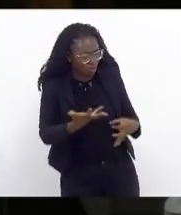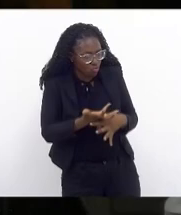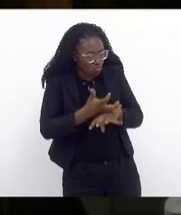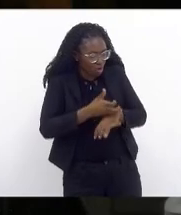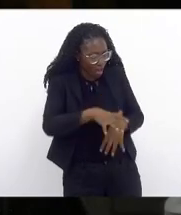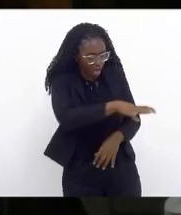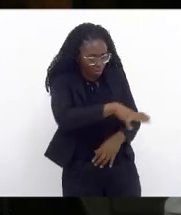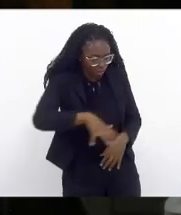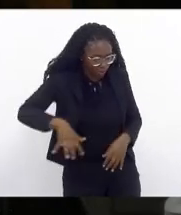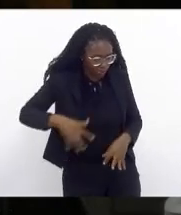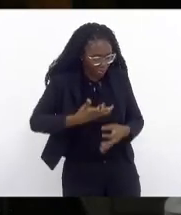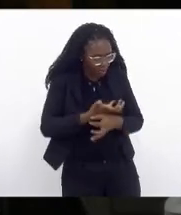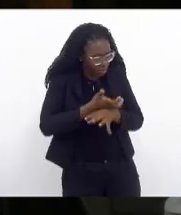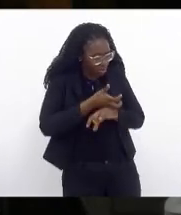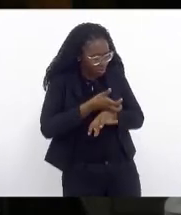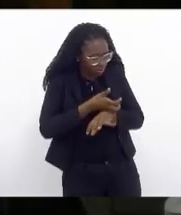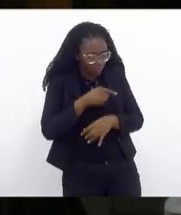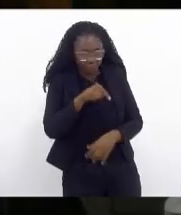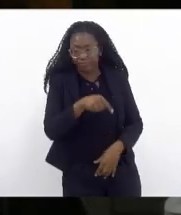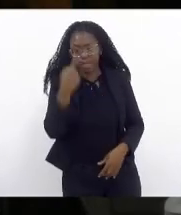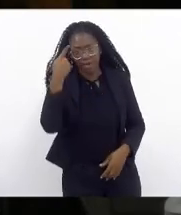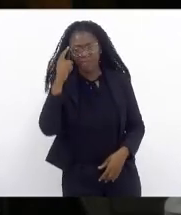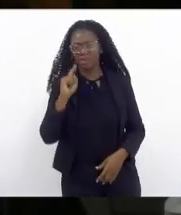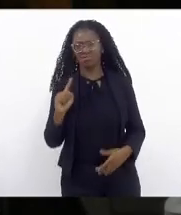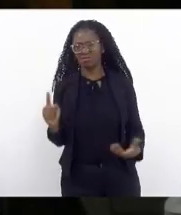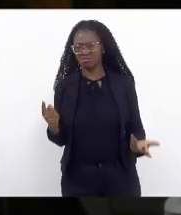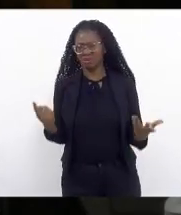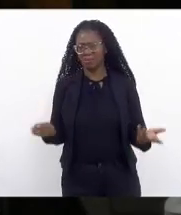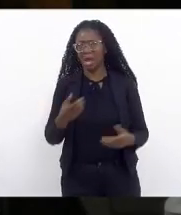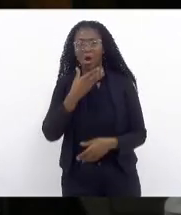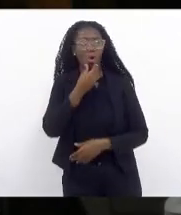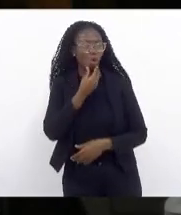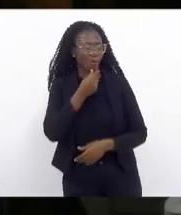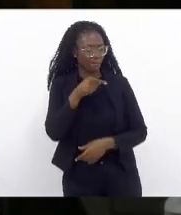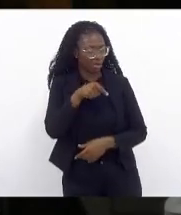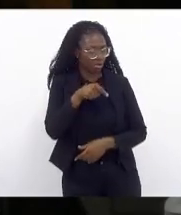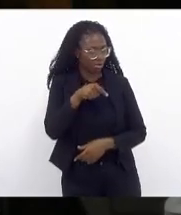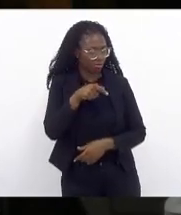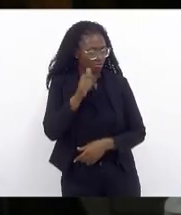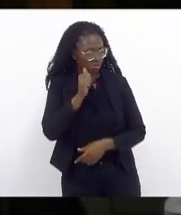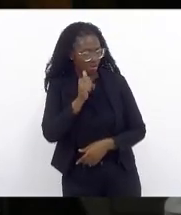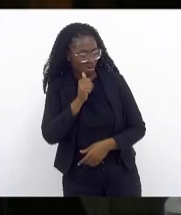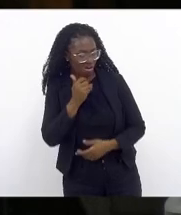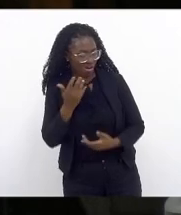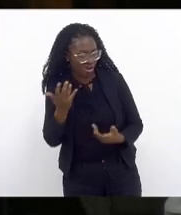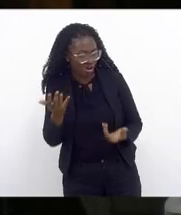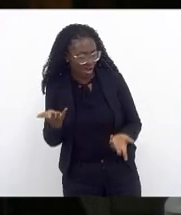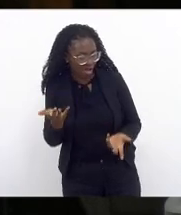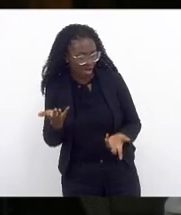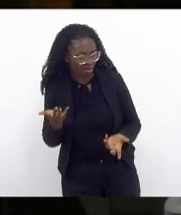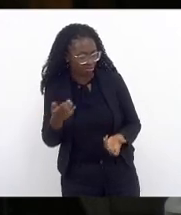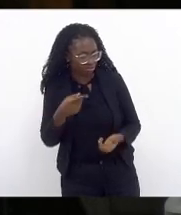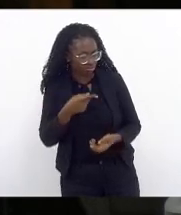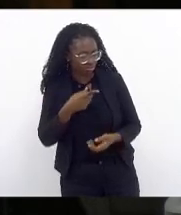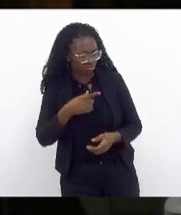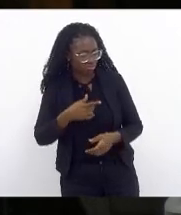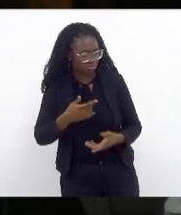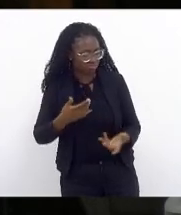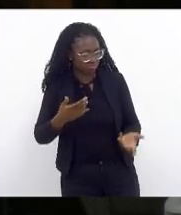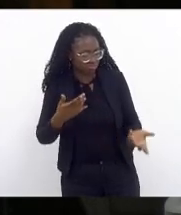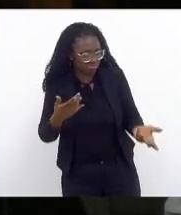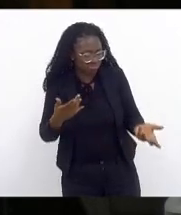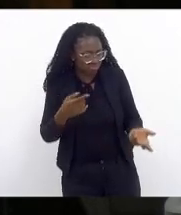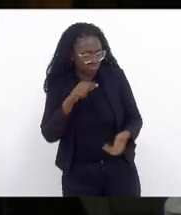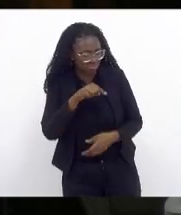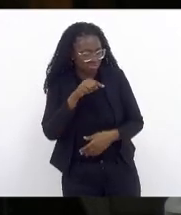ele não vai identificar se é de homem se é de mulher se